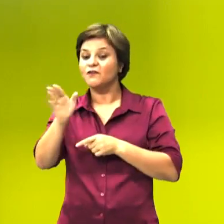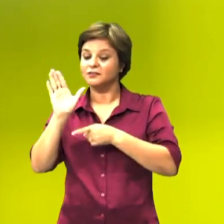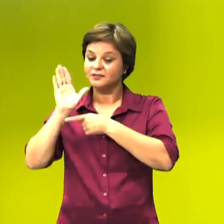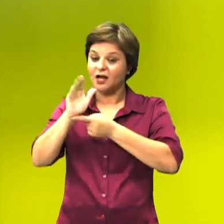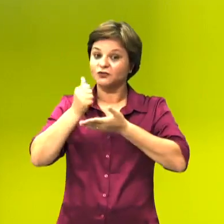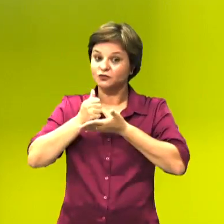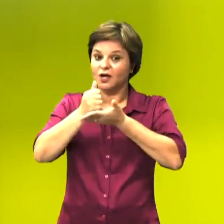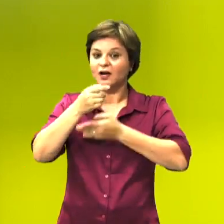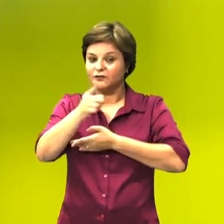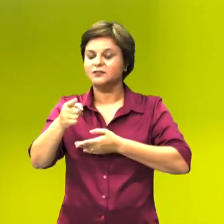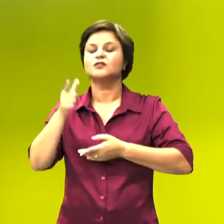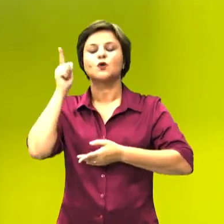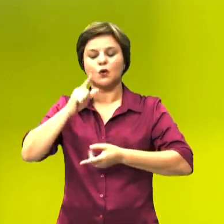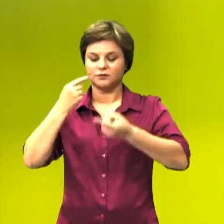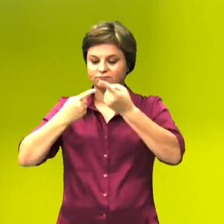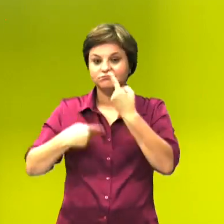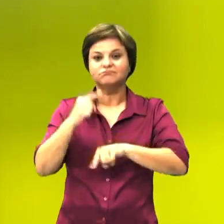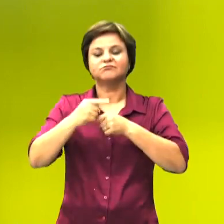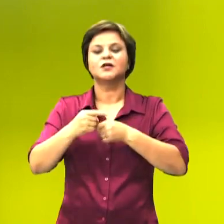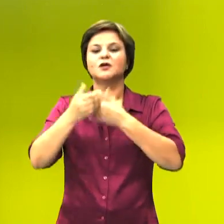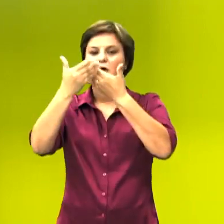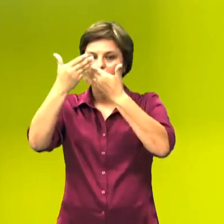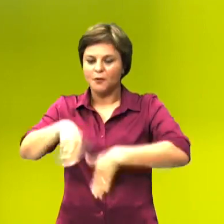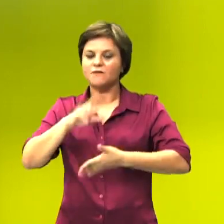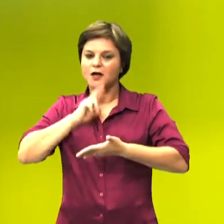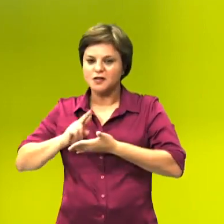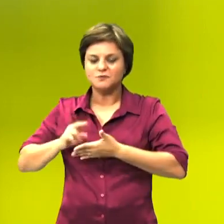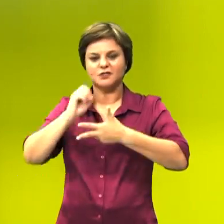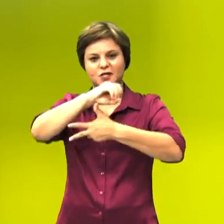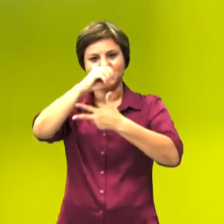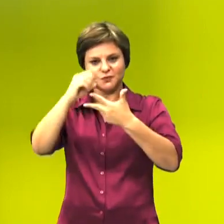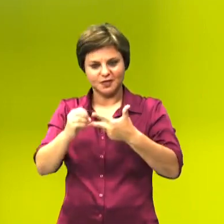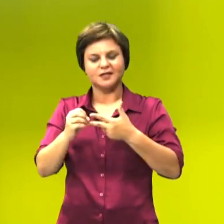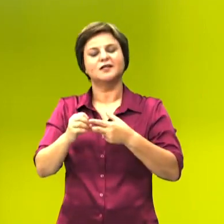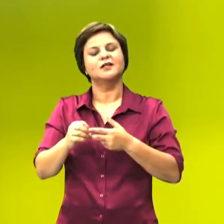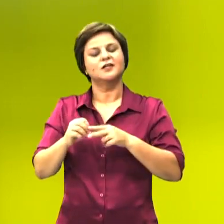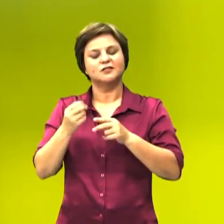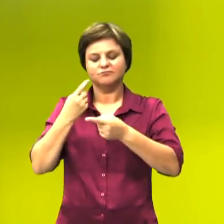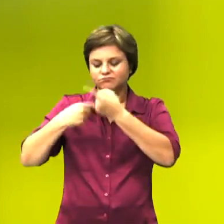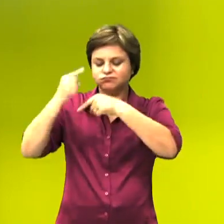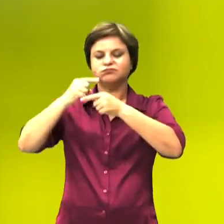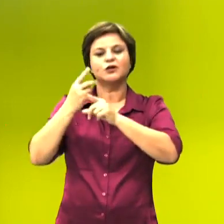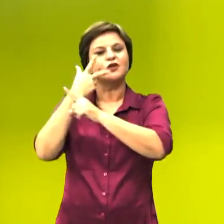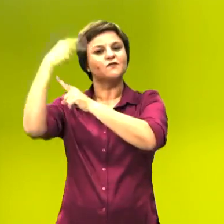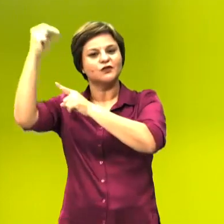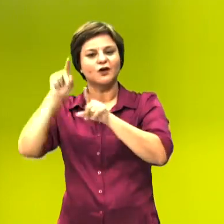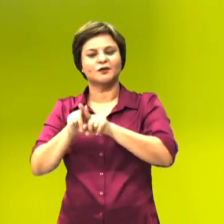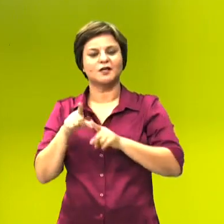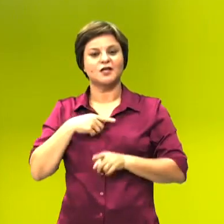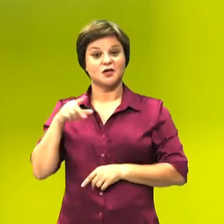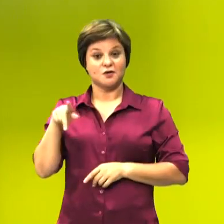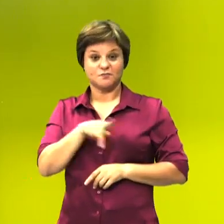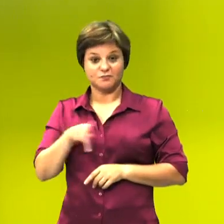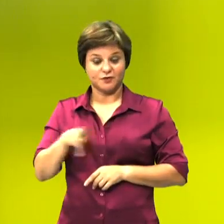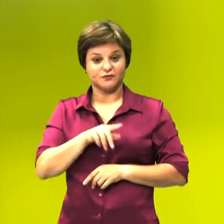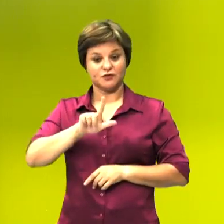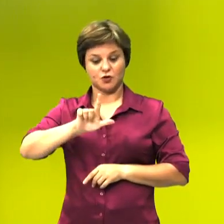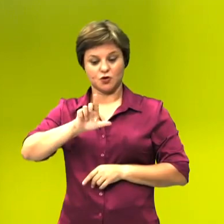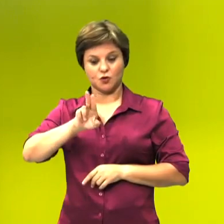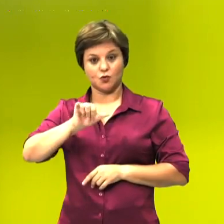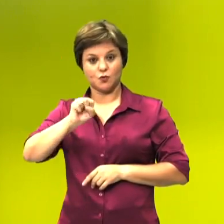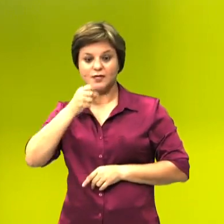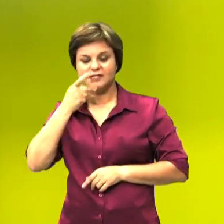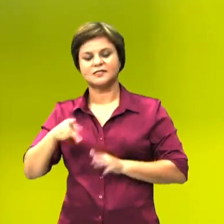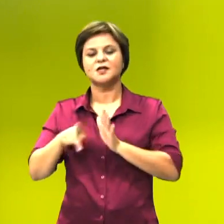você alcance um bom desempenho no Enem, com sucessos e vitórias. Eu sou o professor Luiz